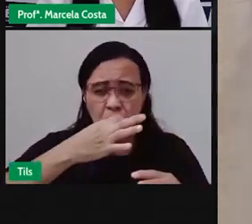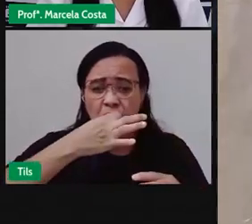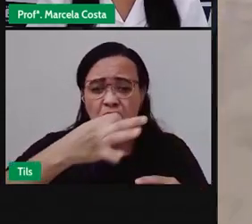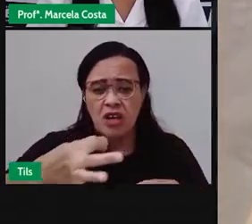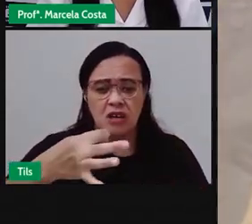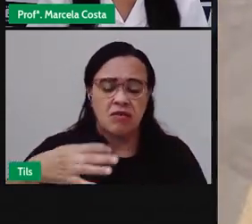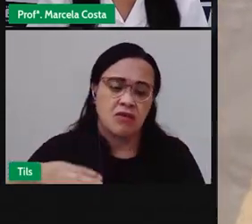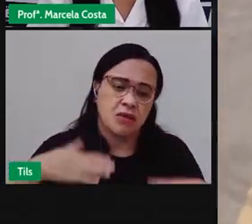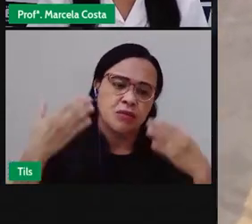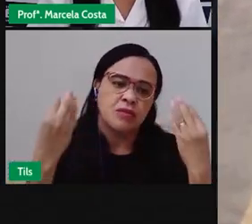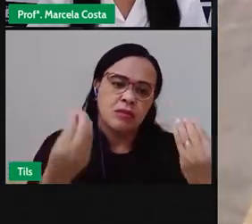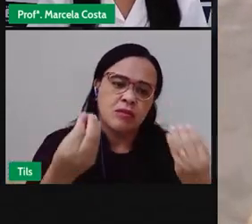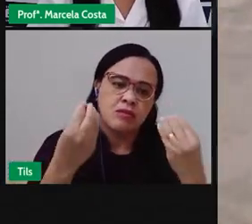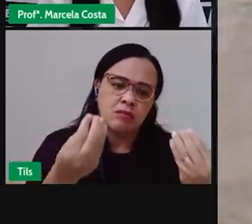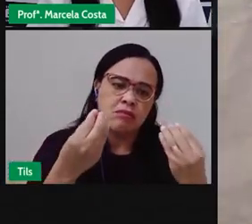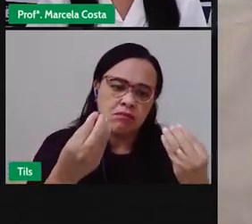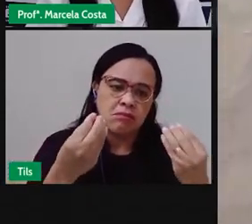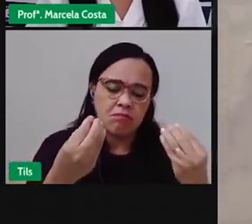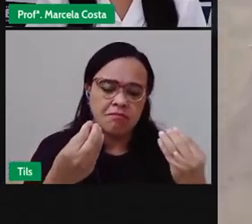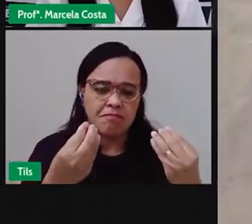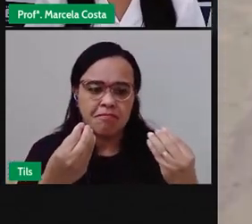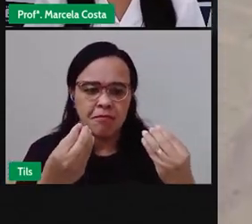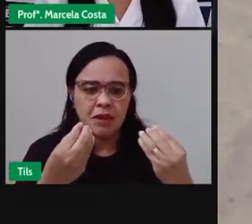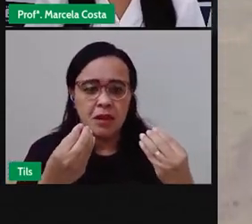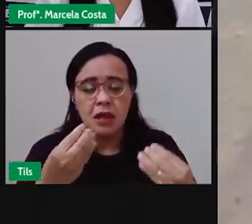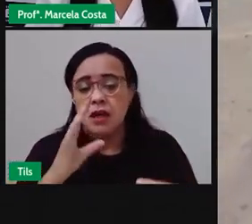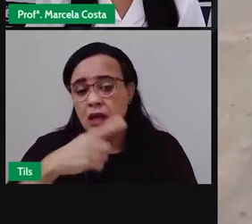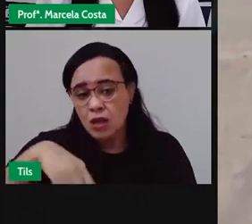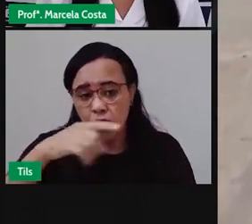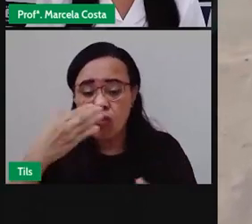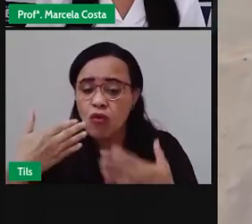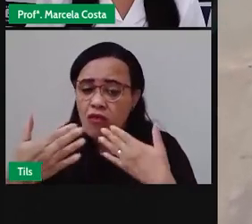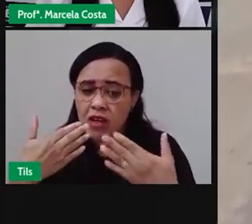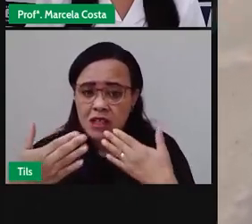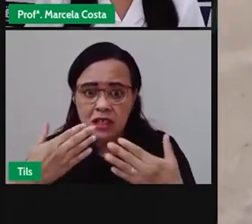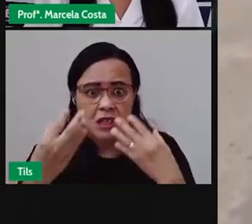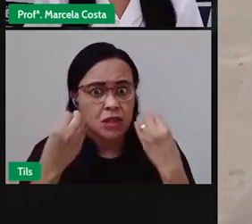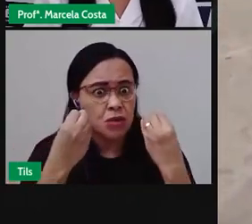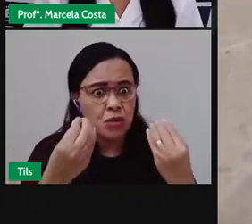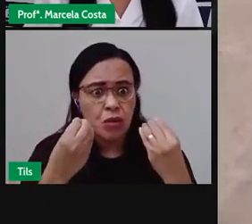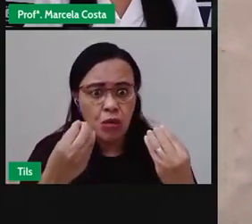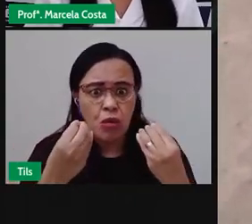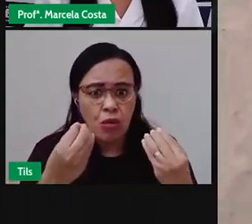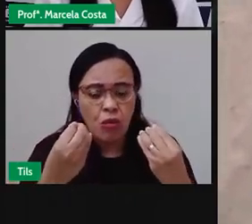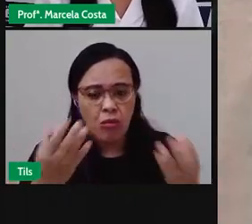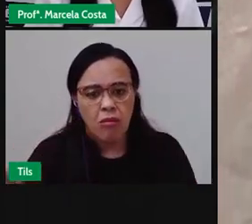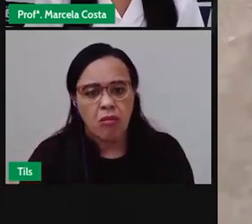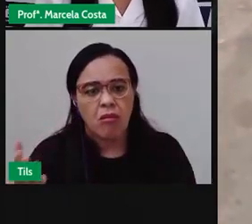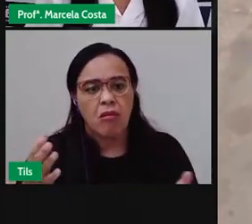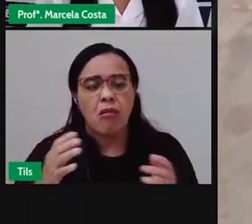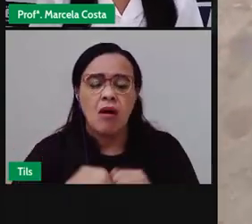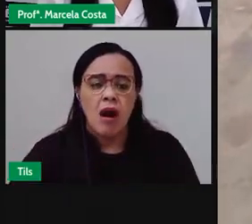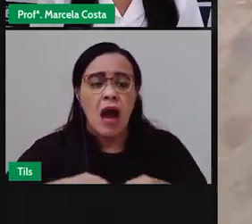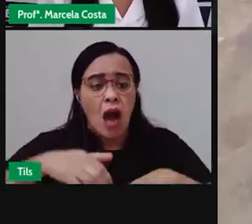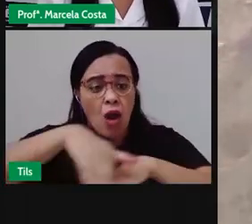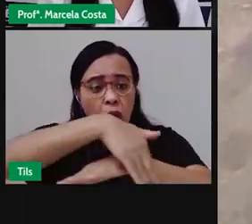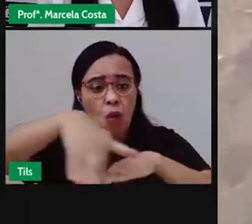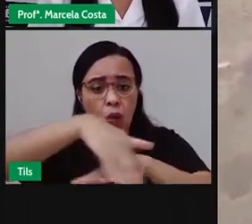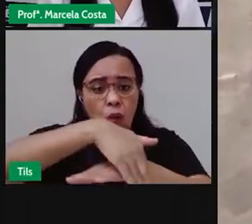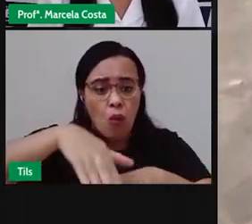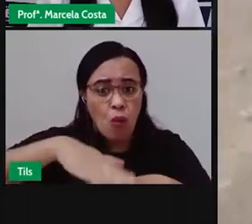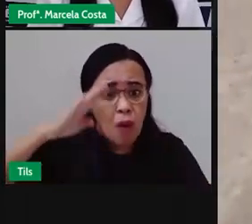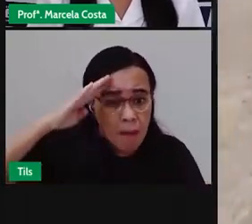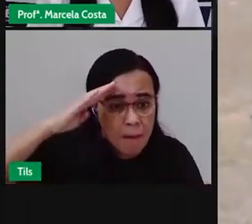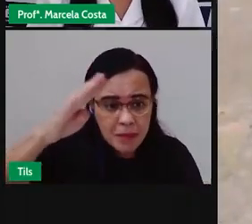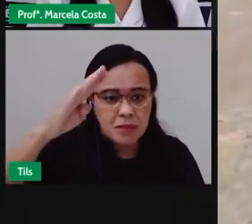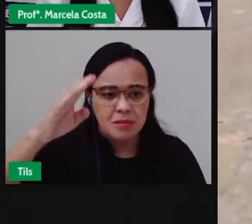Ricardo Ismael. Desde que a gente chegou aqui, que a gente está conversando com os moradores, impressionado. Você sabe que isso aqui é uma pista, né? É uma das pistas para os carros que